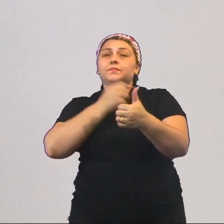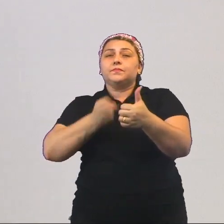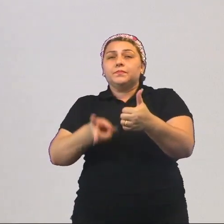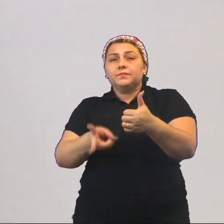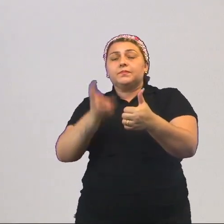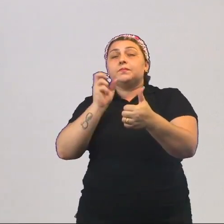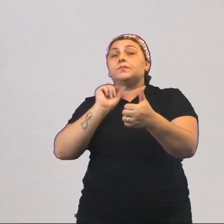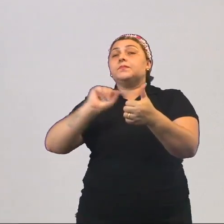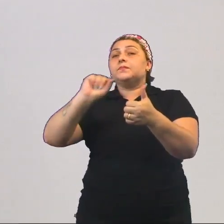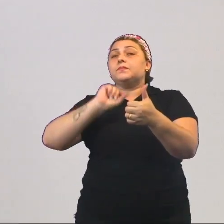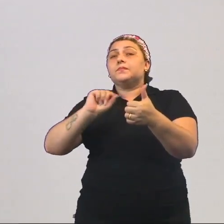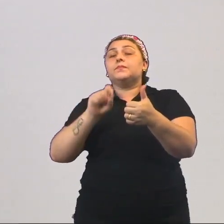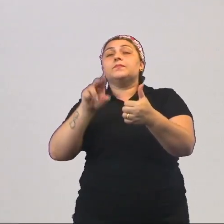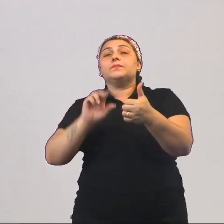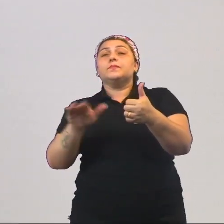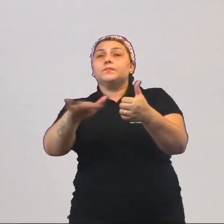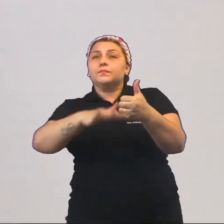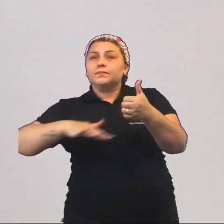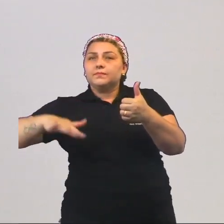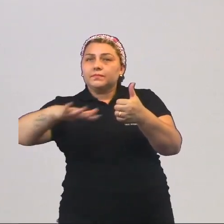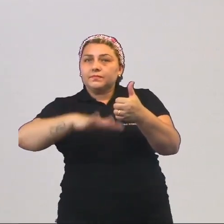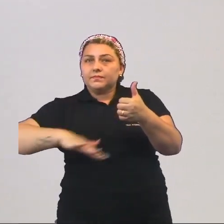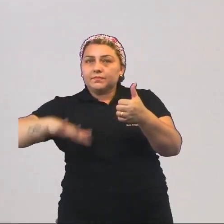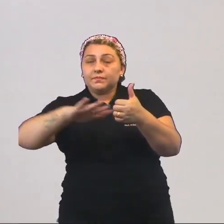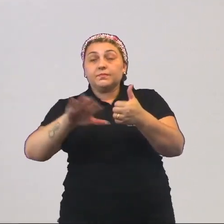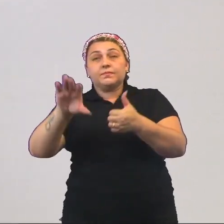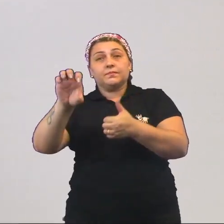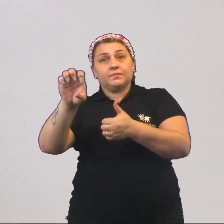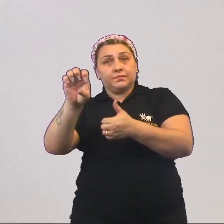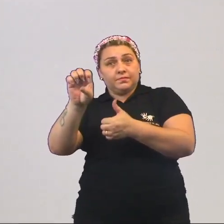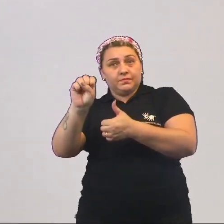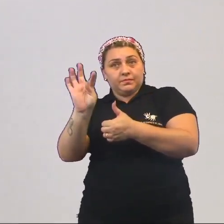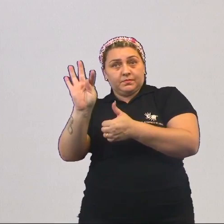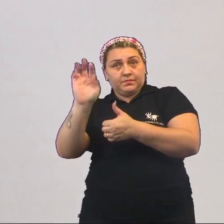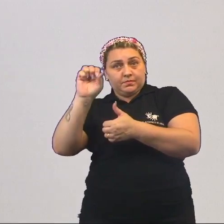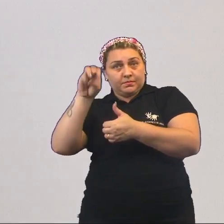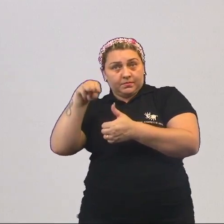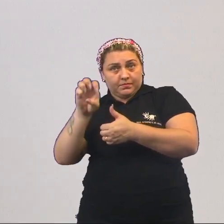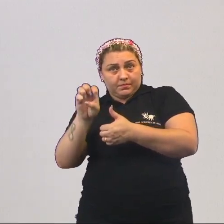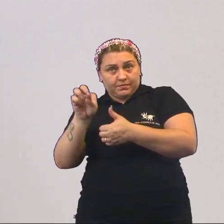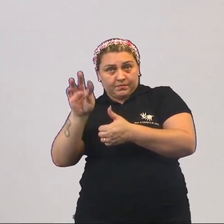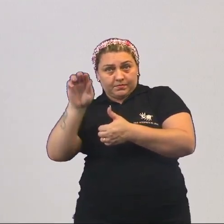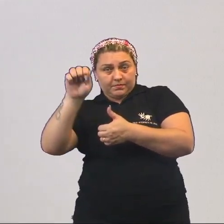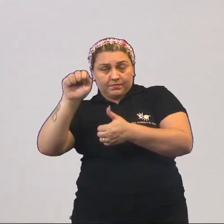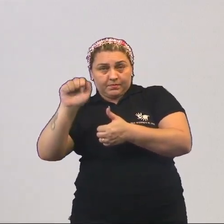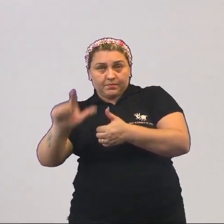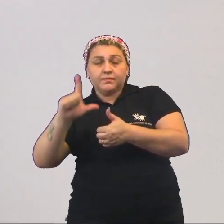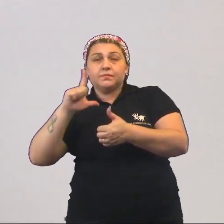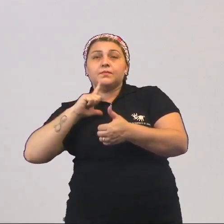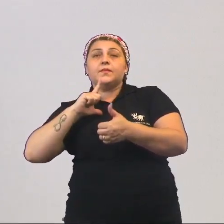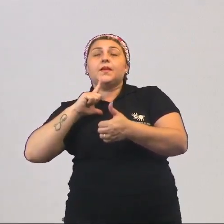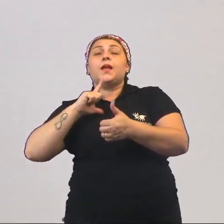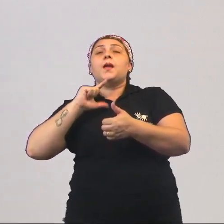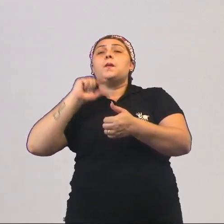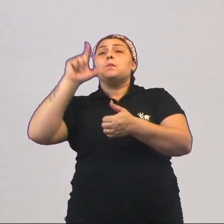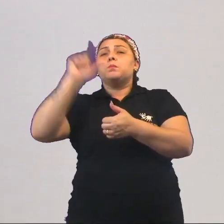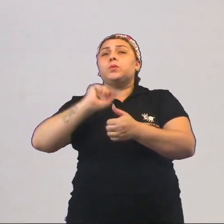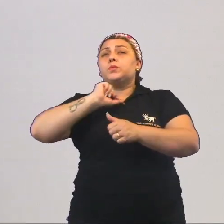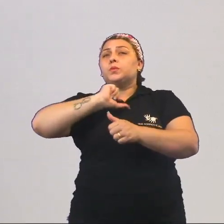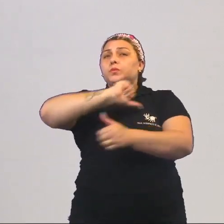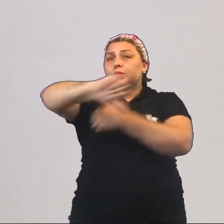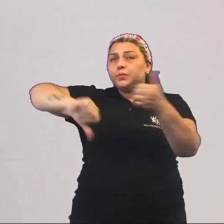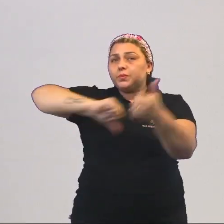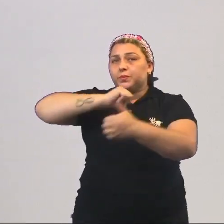observar que em uma sociedade estamental há pouca mobilidade. Numa sociedade